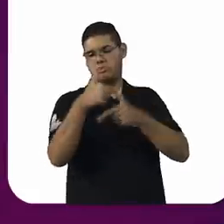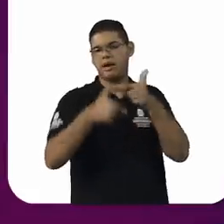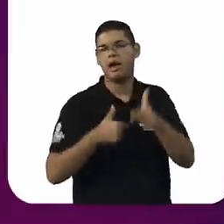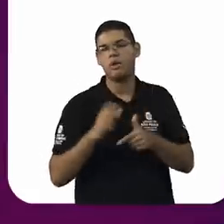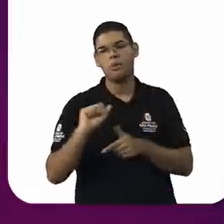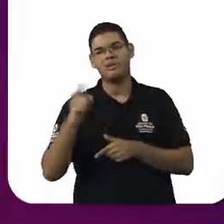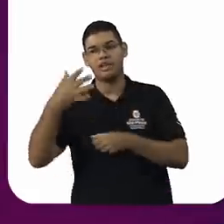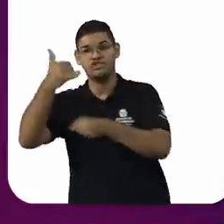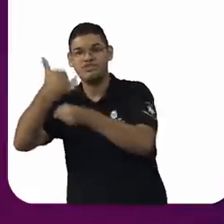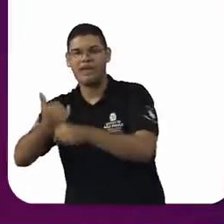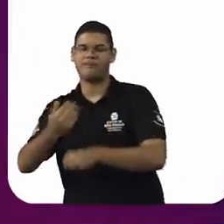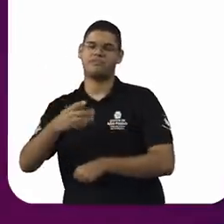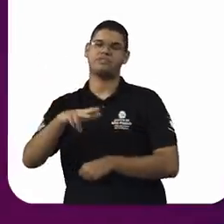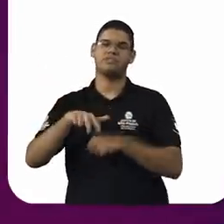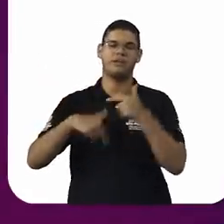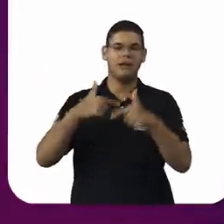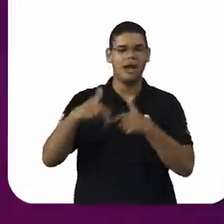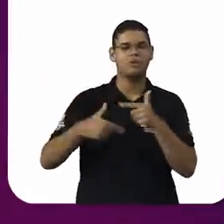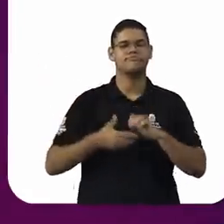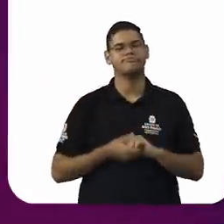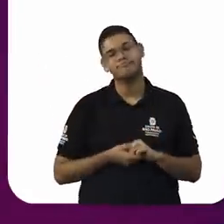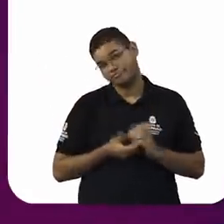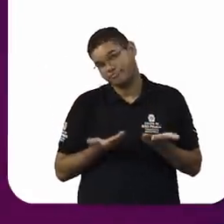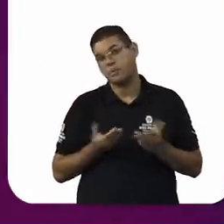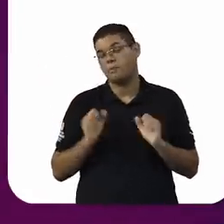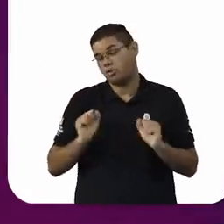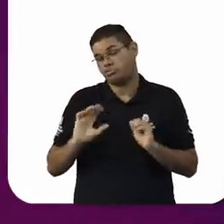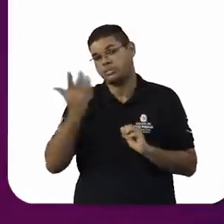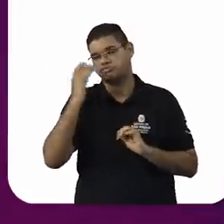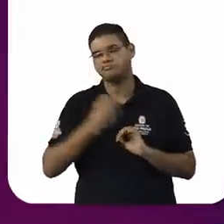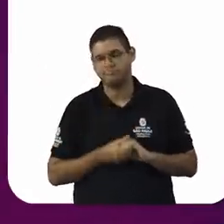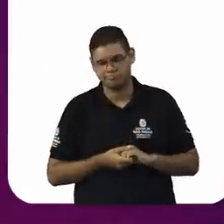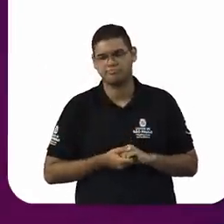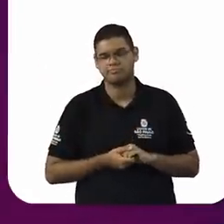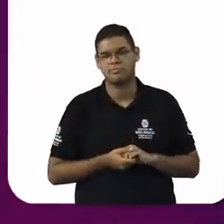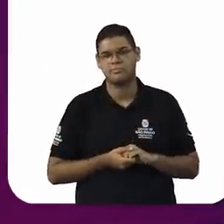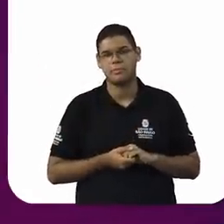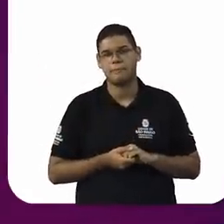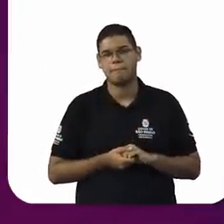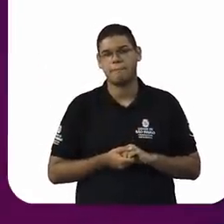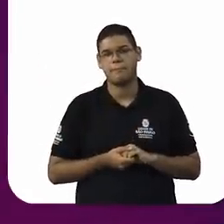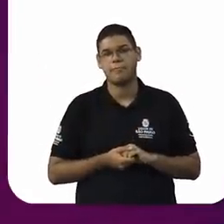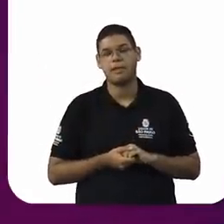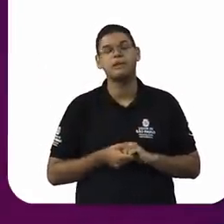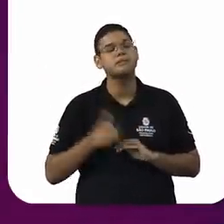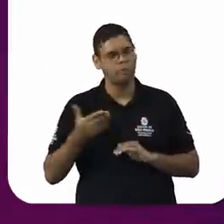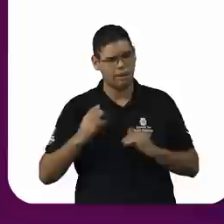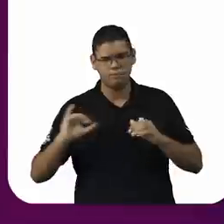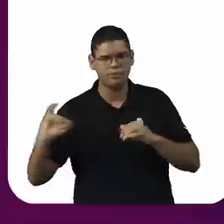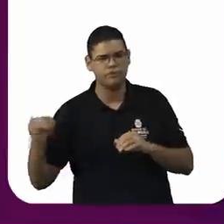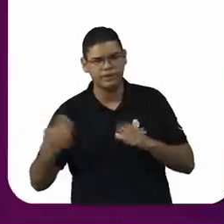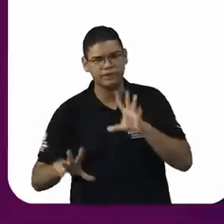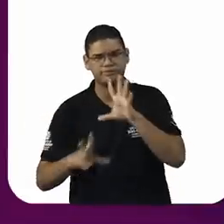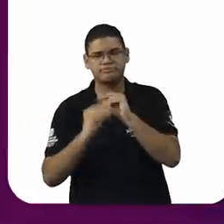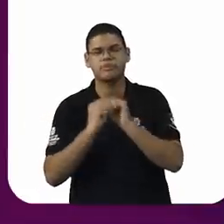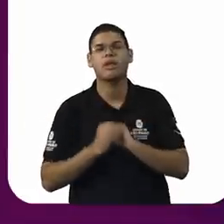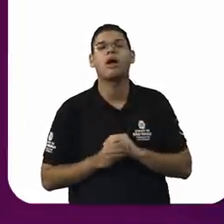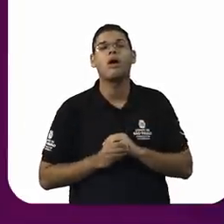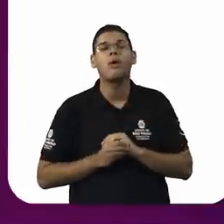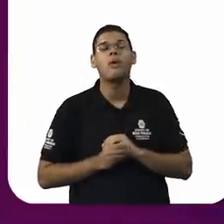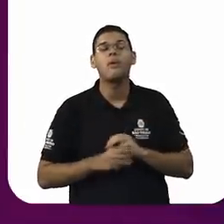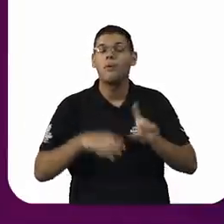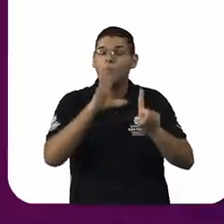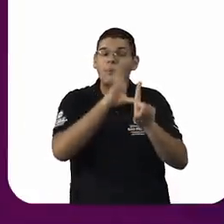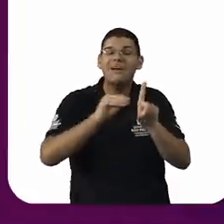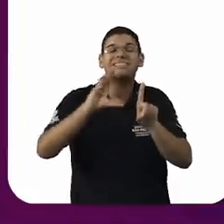o gancho, o assédio sexual dentro do ambiente de trabalho, ele é só hierárquico? Por exemplo, se eu